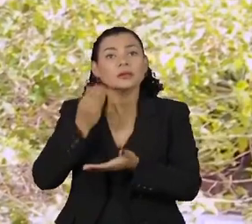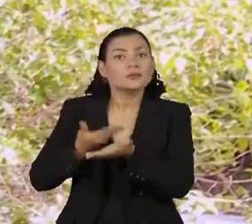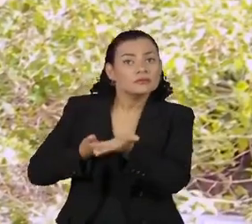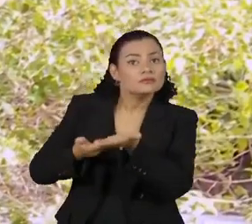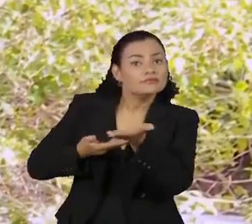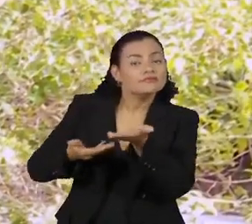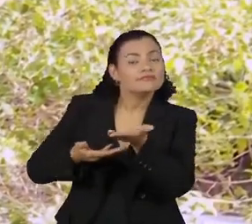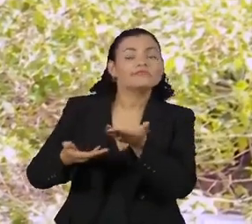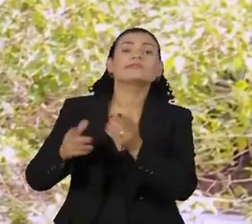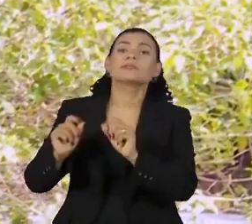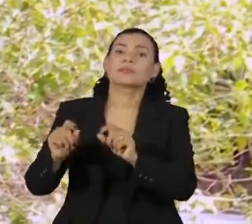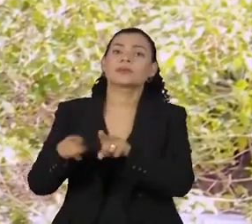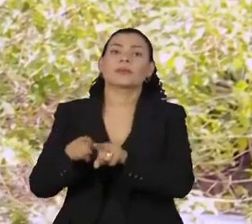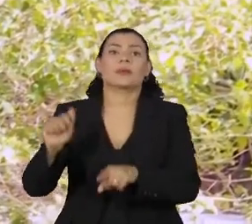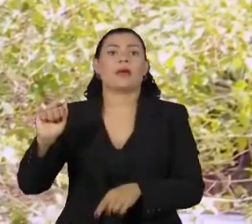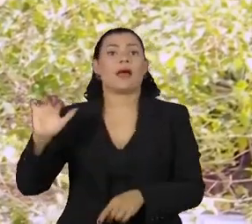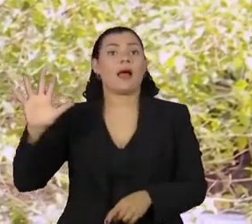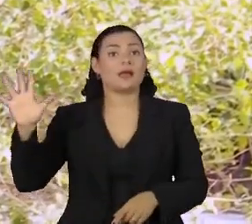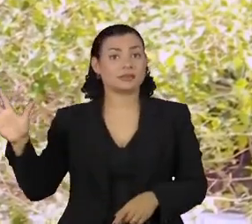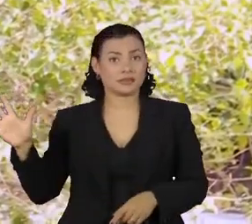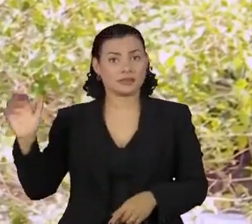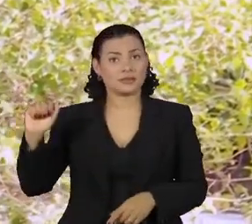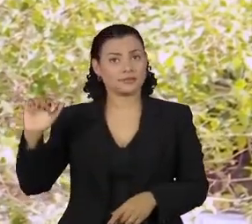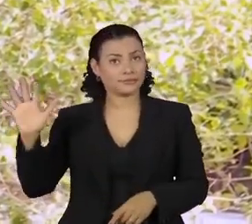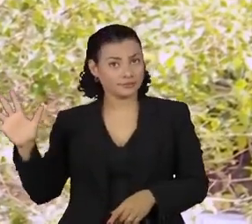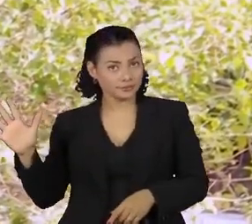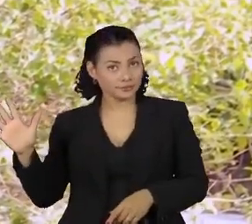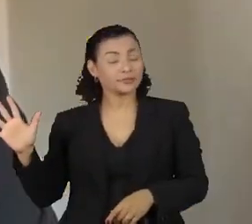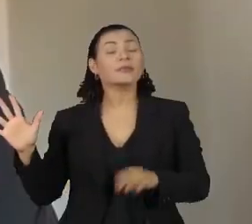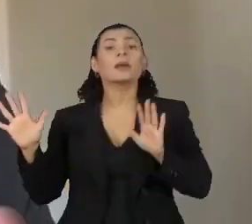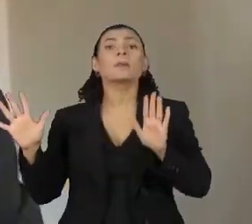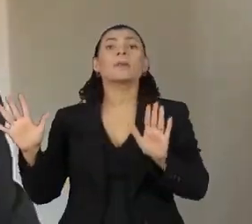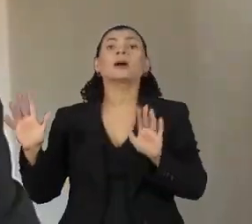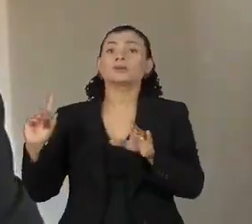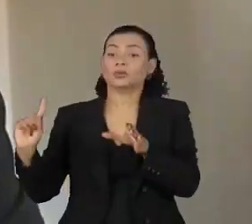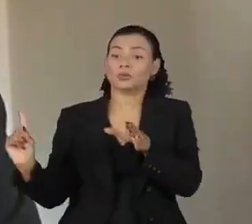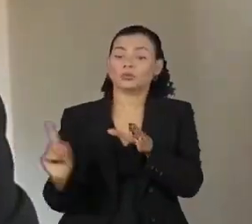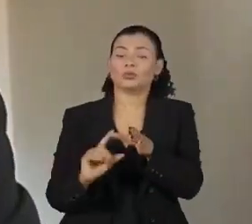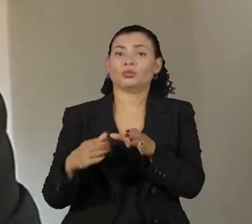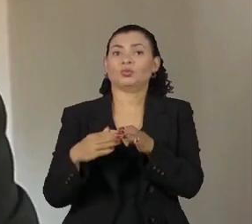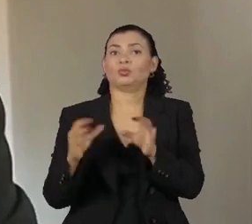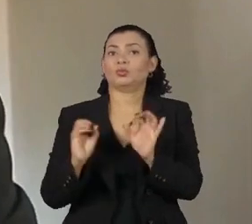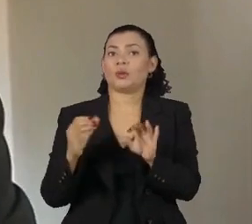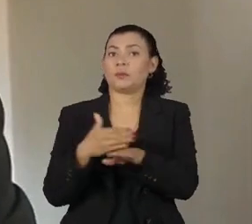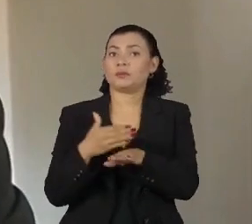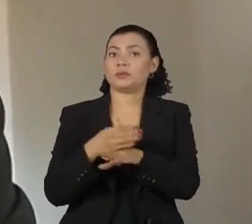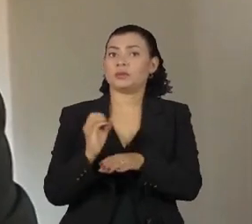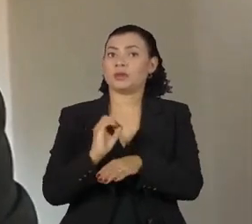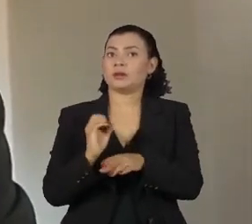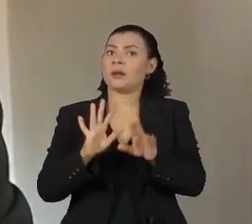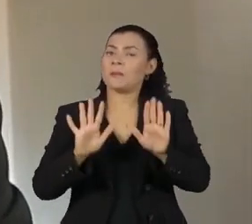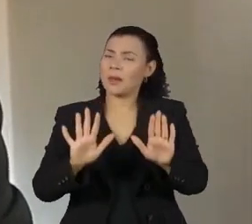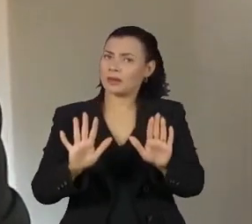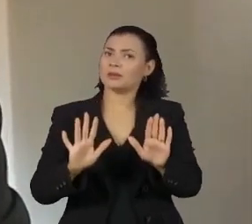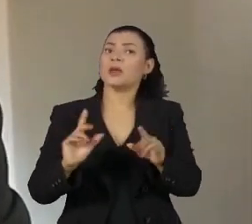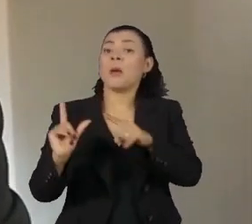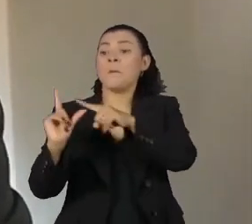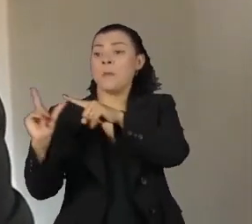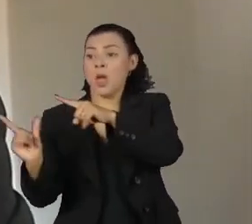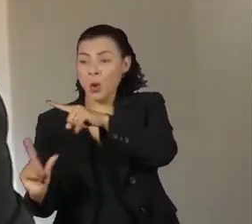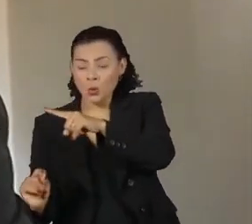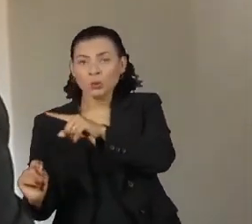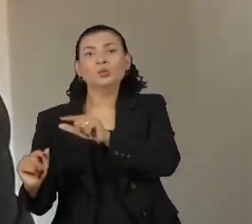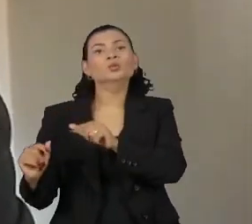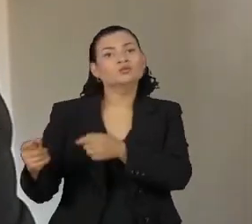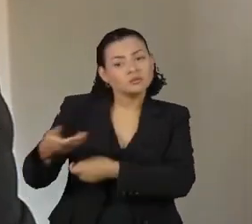diretamente com os asiáticos, sem a participação do bloco. O problema em si não é que o Mercosul faça